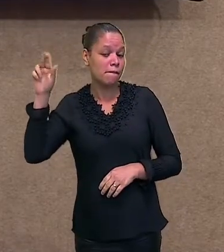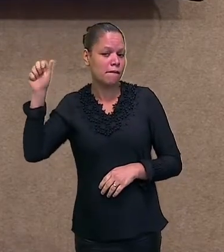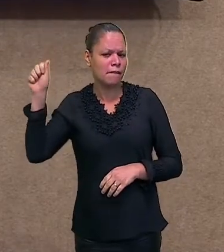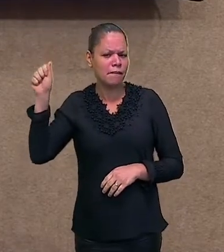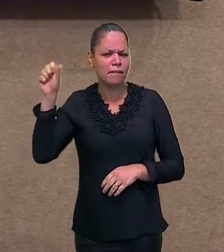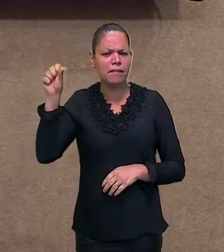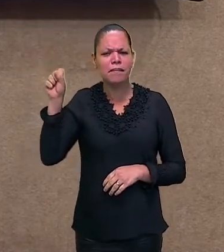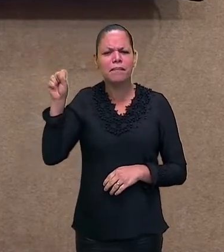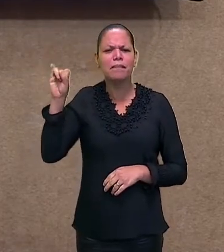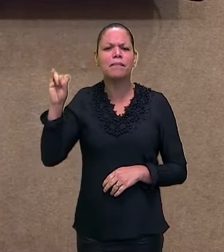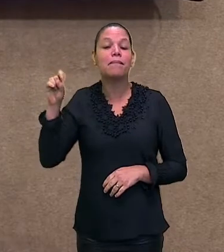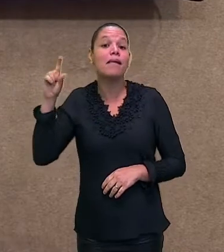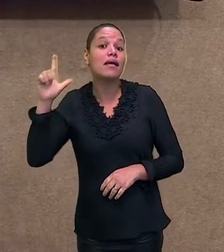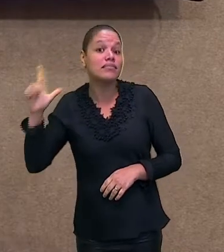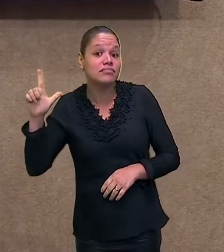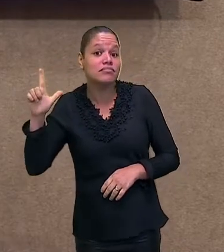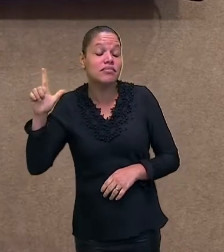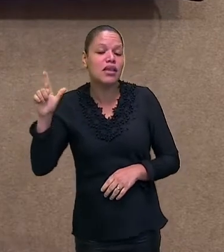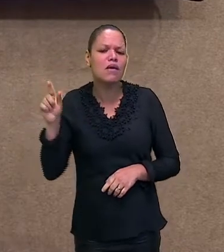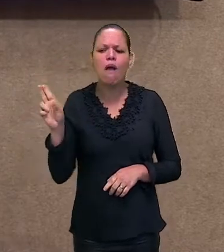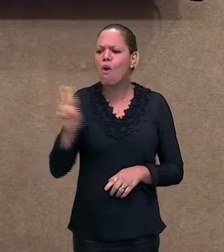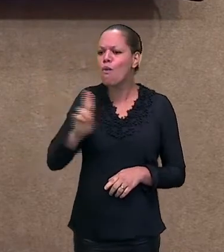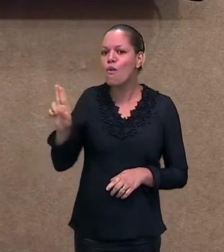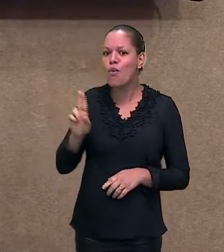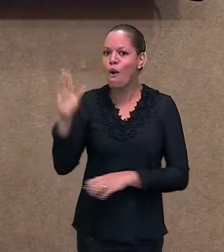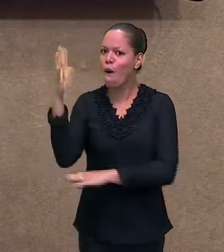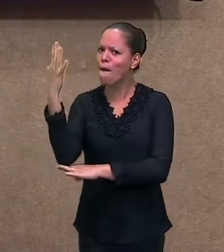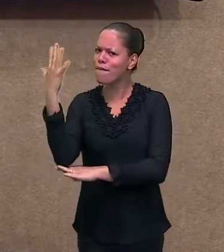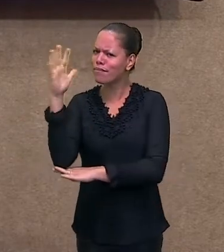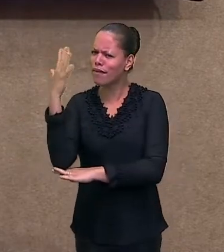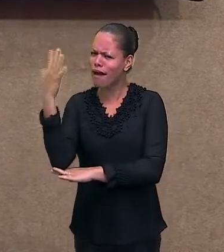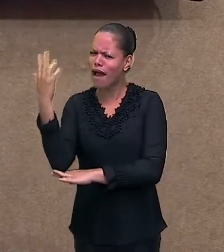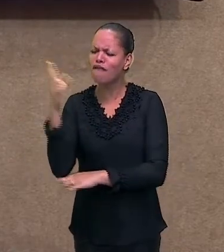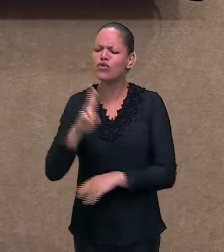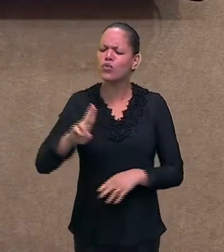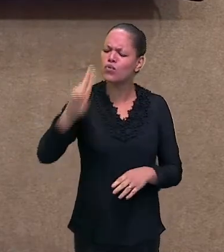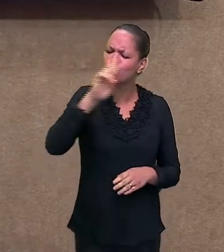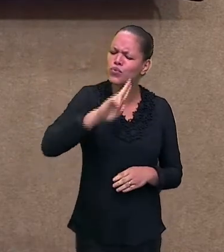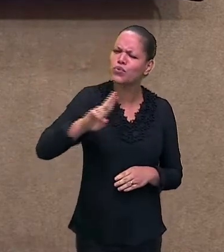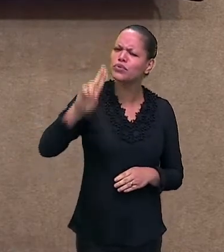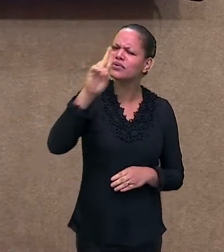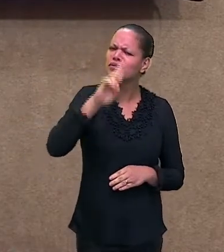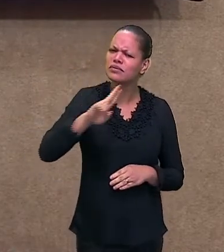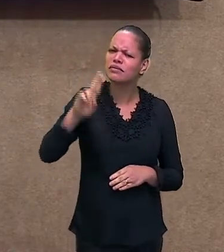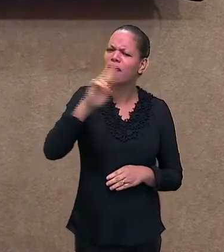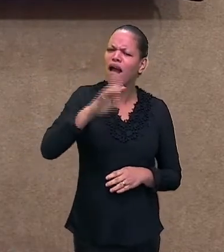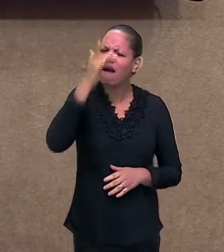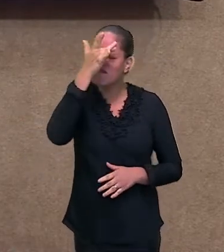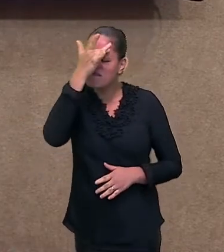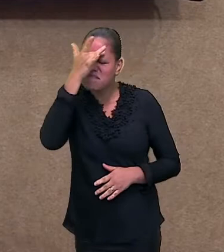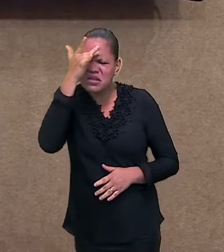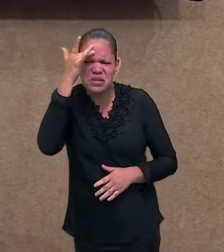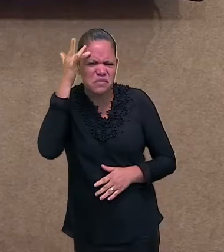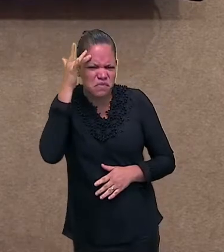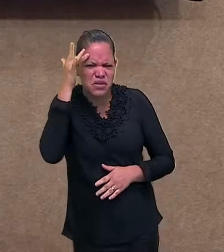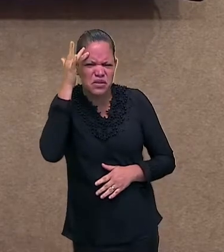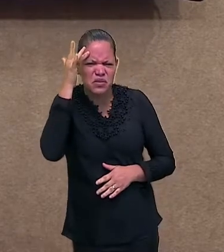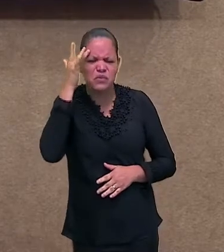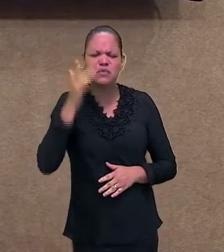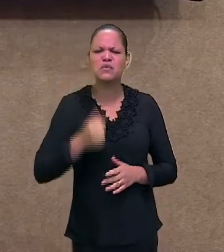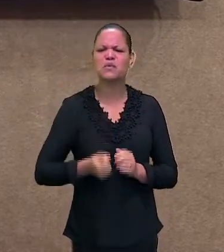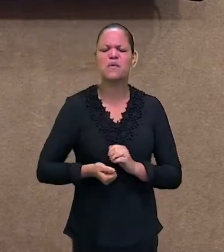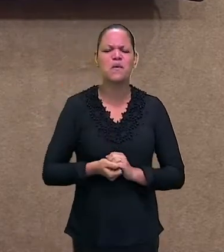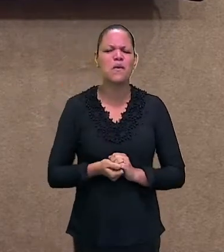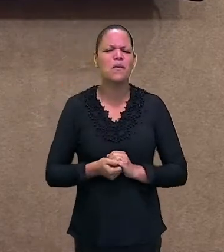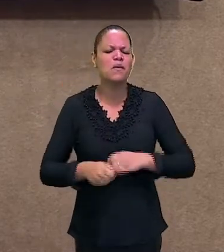muito, foi uma árvore muito utilizada, né? Pelos europeus, quando eles chegaram aqui. Uma